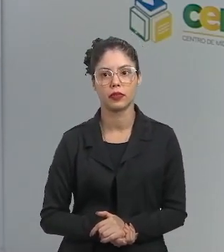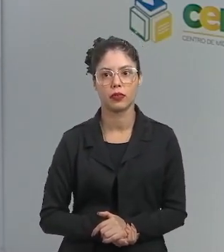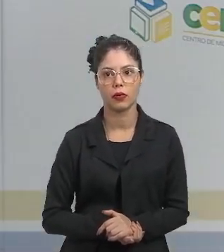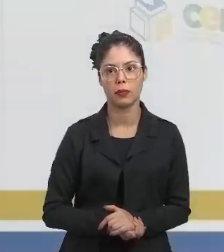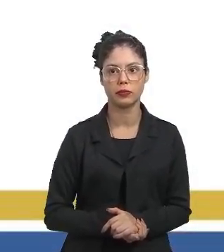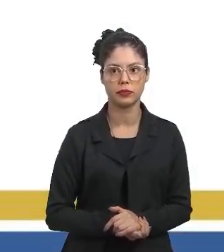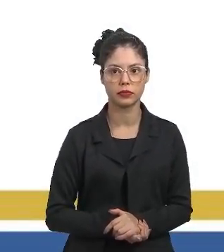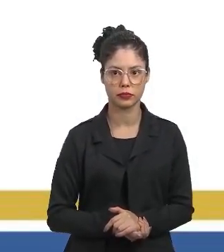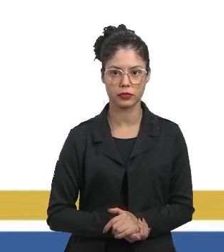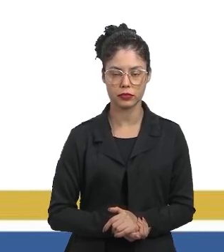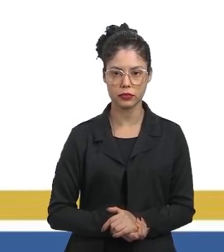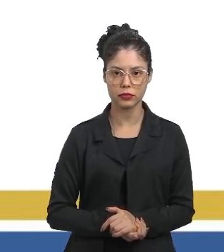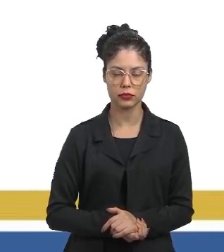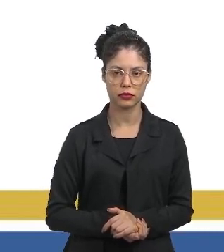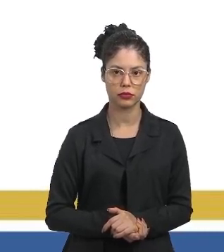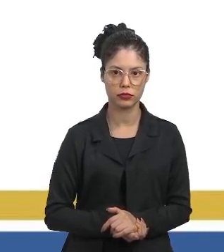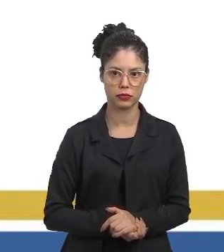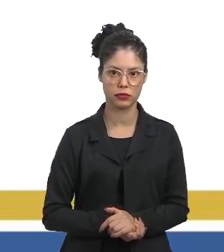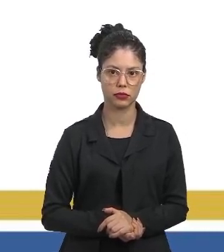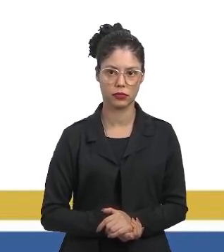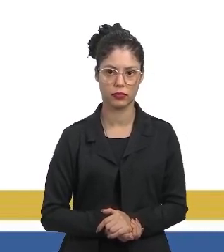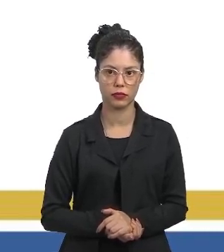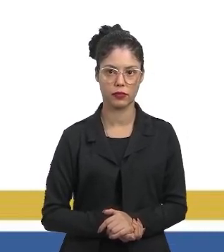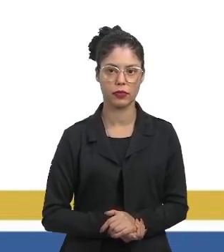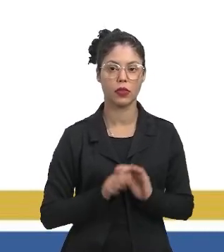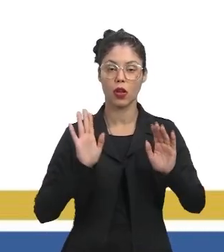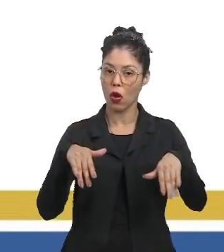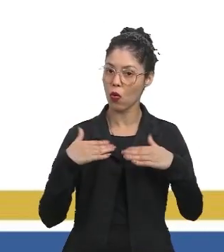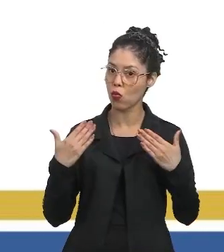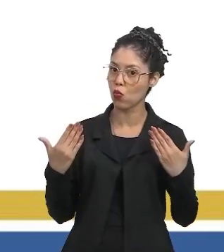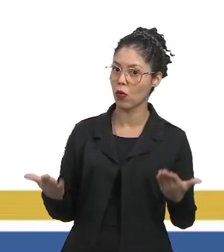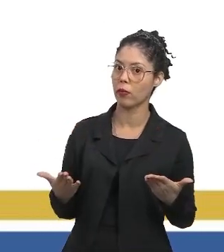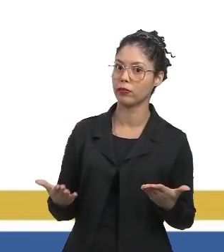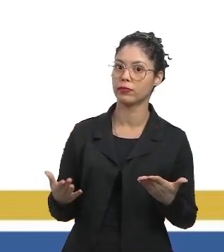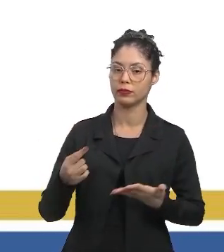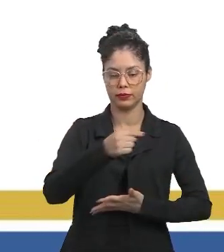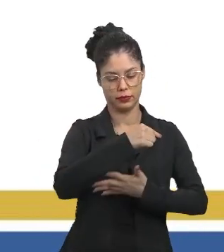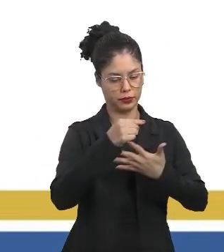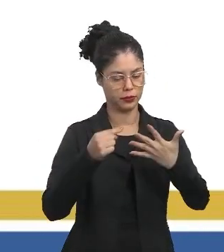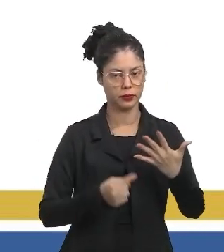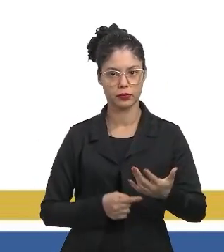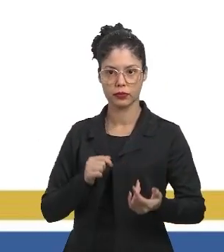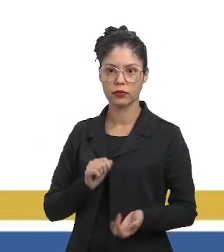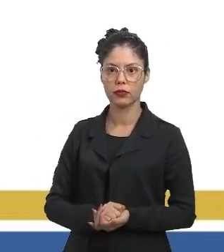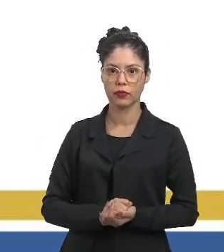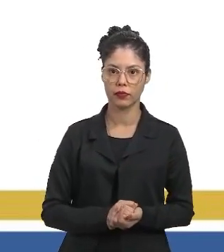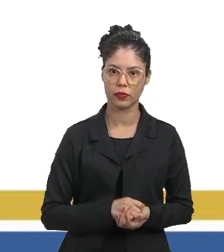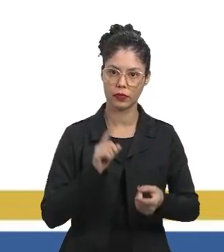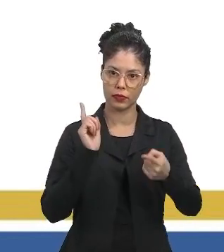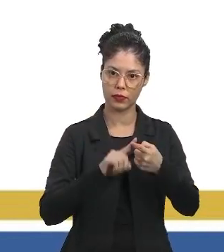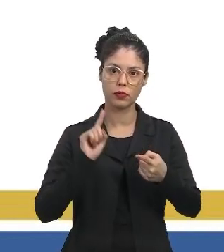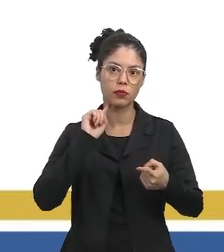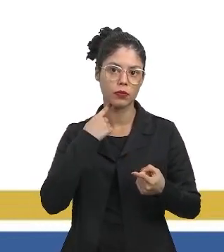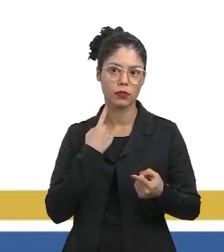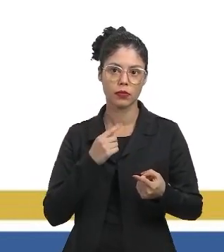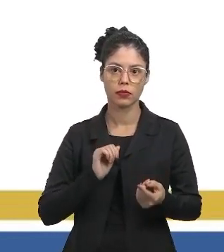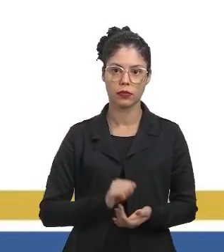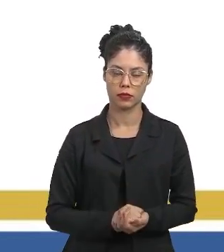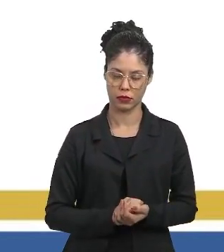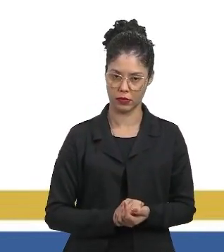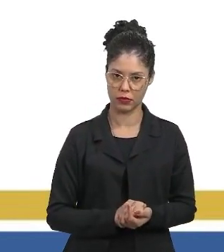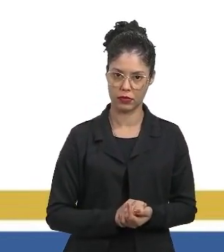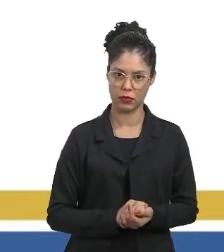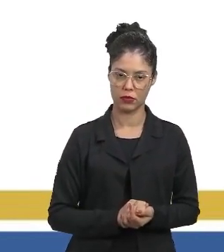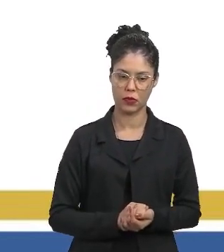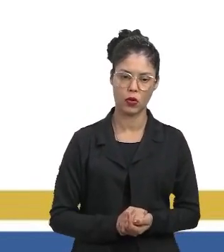Vamos lá. O que eu trouxe aqui para vocês? Quais são os tipos de impactos ambientais? Poluição. E aí, pode ser uma